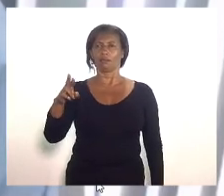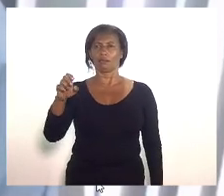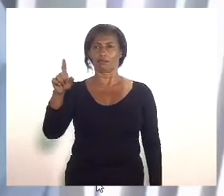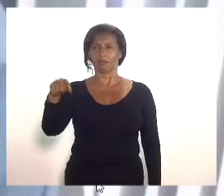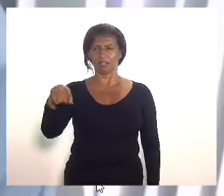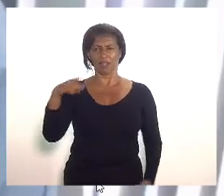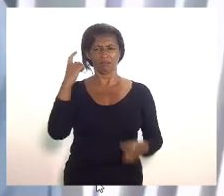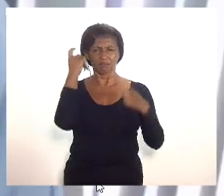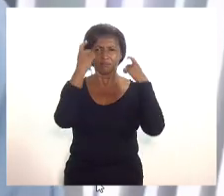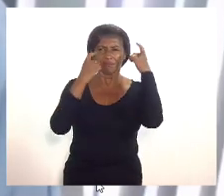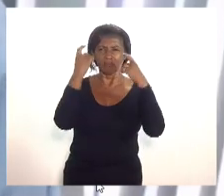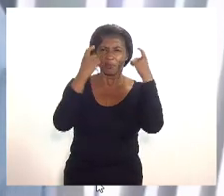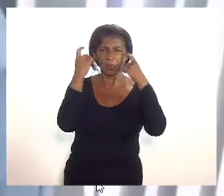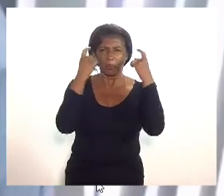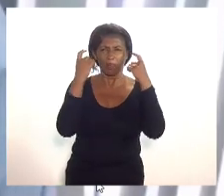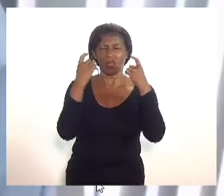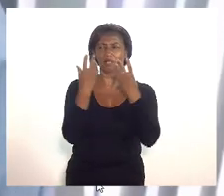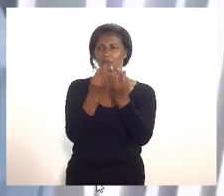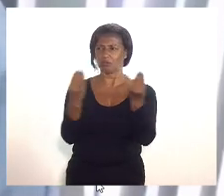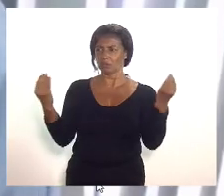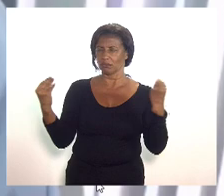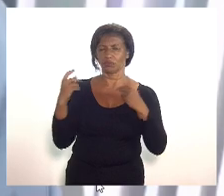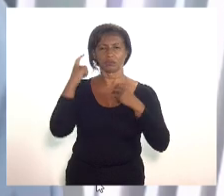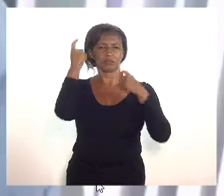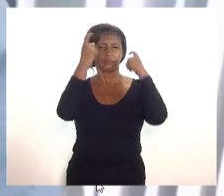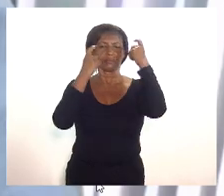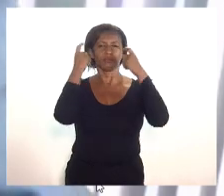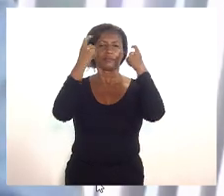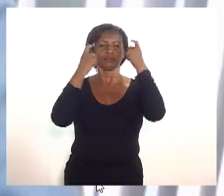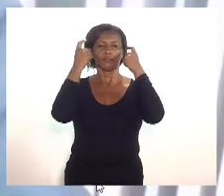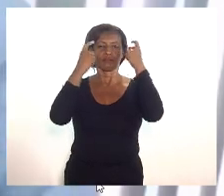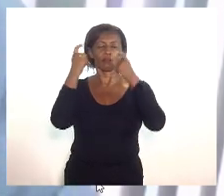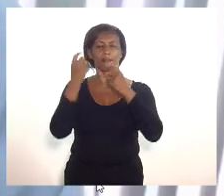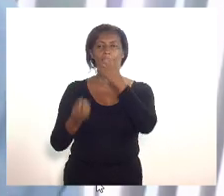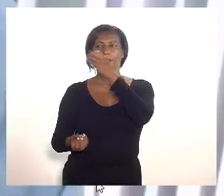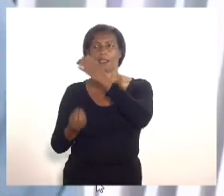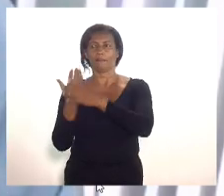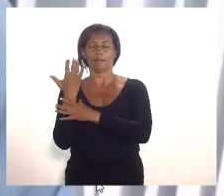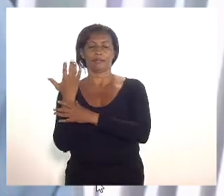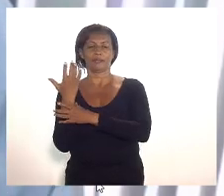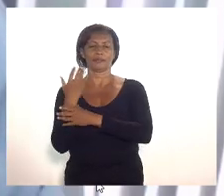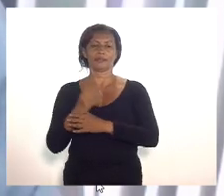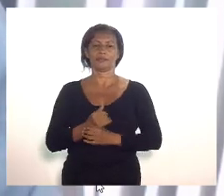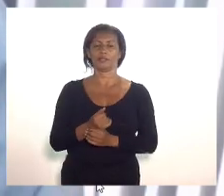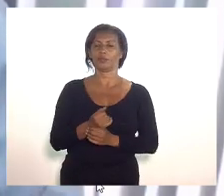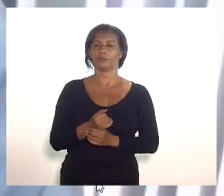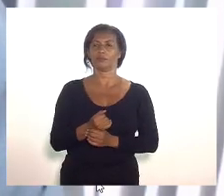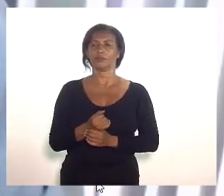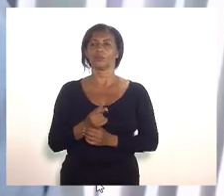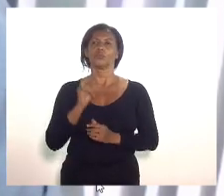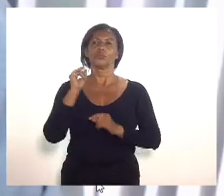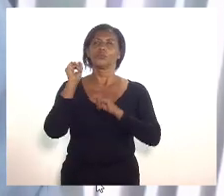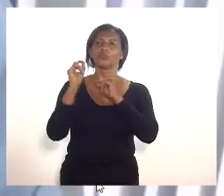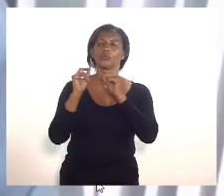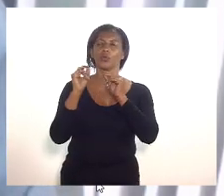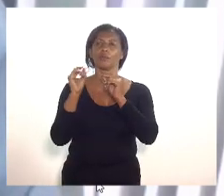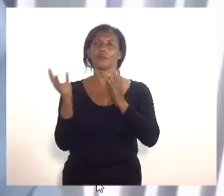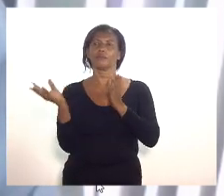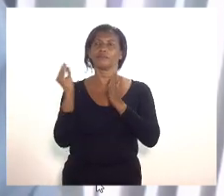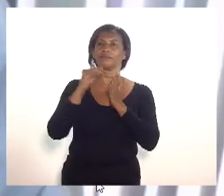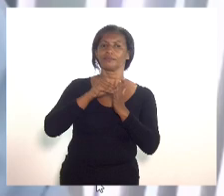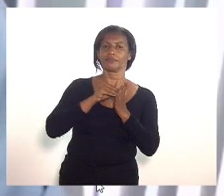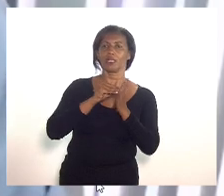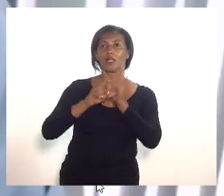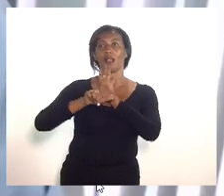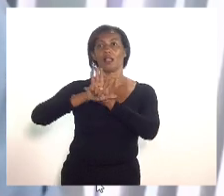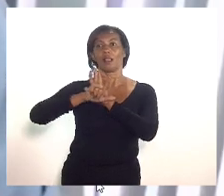tem preocupado vários deputados aqui hoje ela apareceu recorrentemente sobre a implementação da nossa